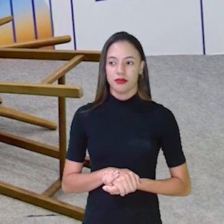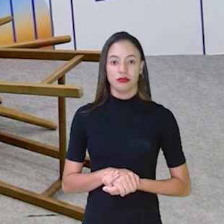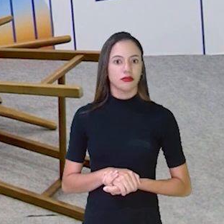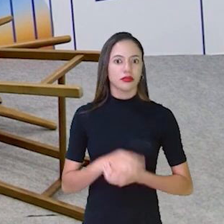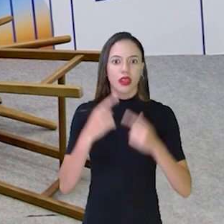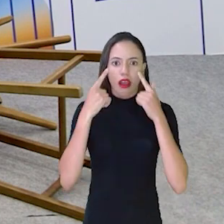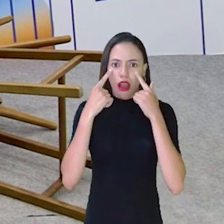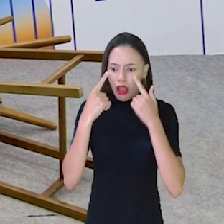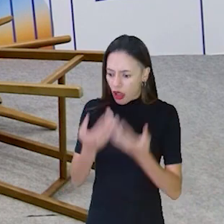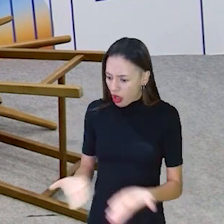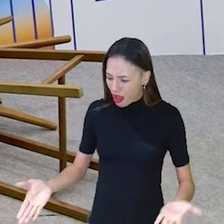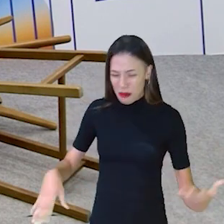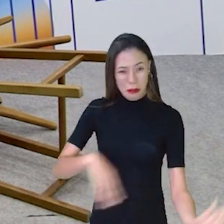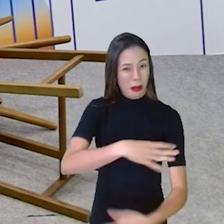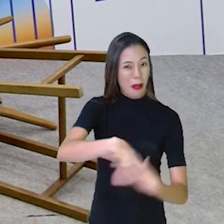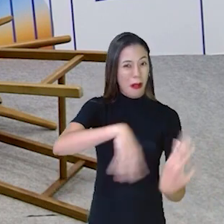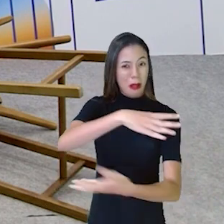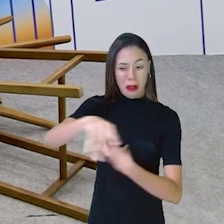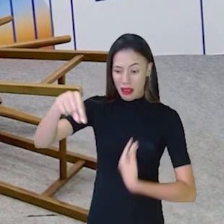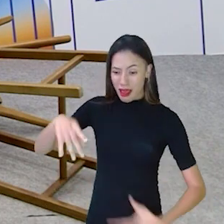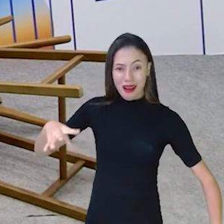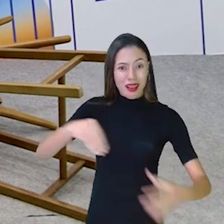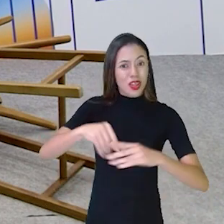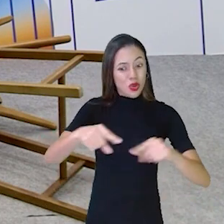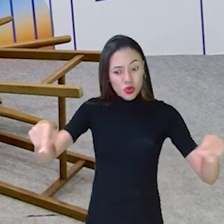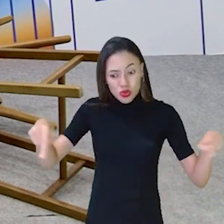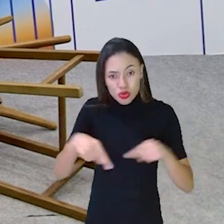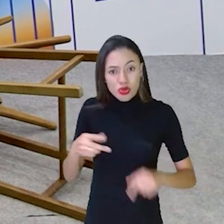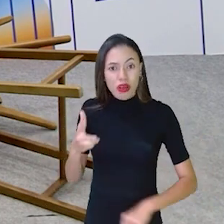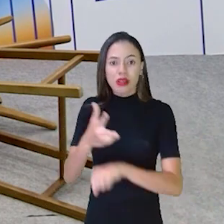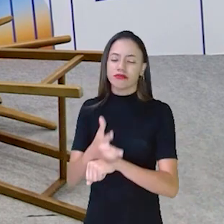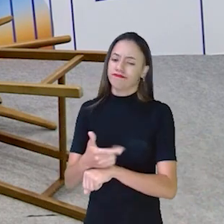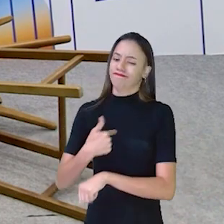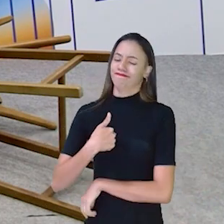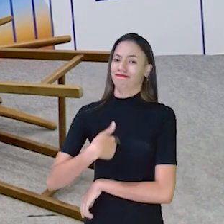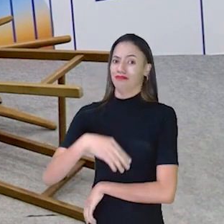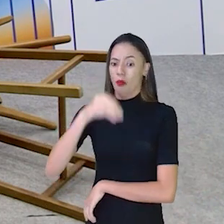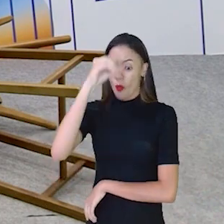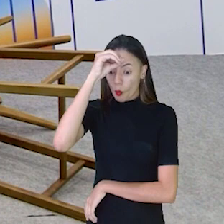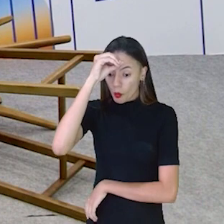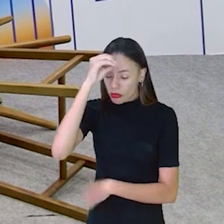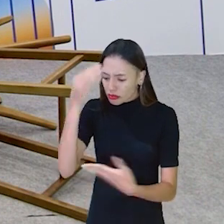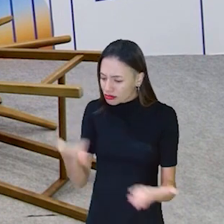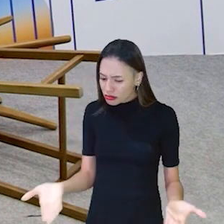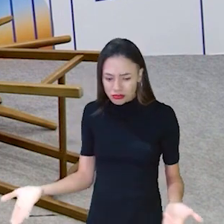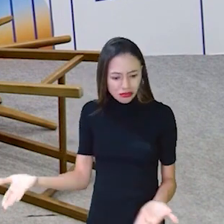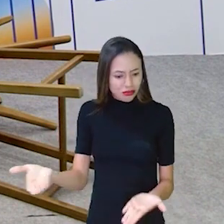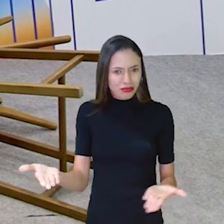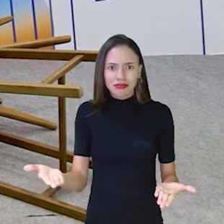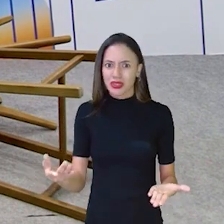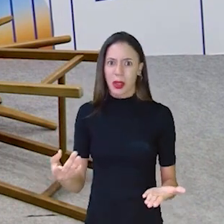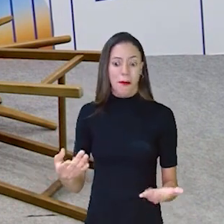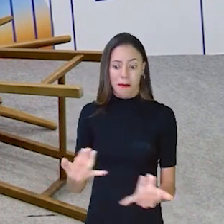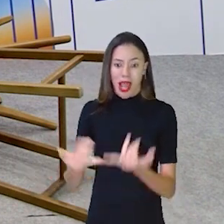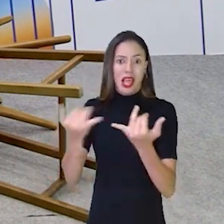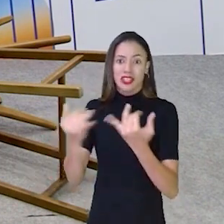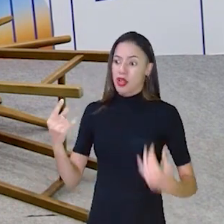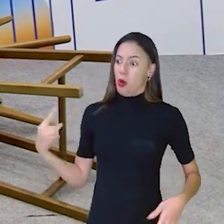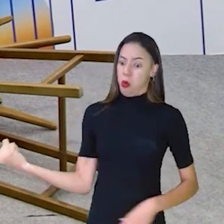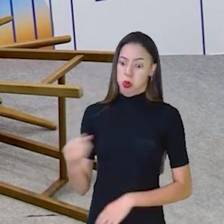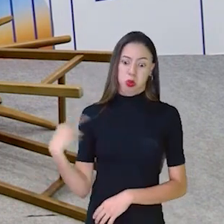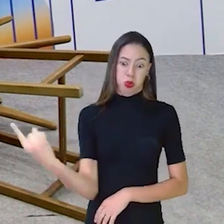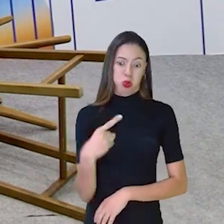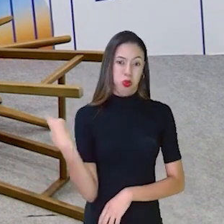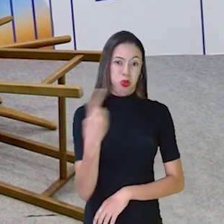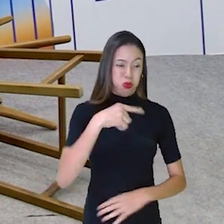Gente, que bagunça é essa aqui nesse estúdio? Eu não estou entendendo nada, parece que passou um vendaval aqui e acabou com